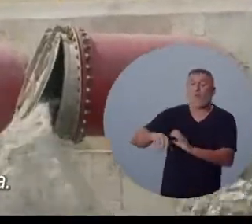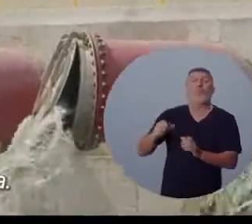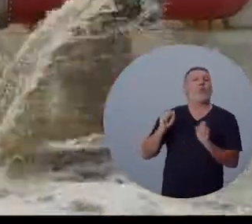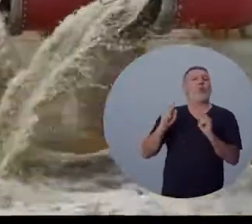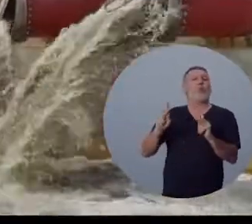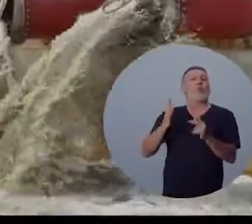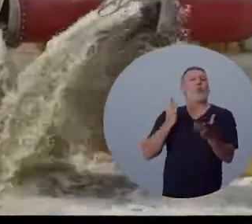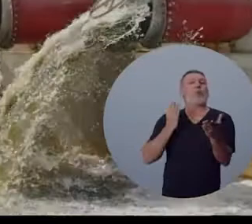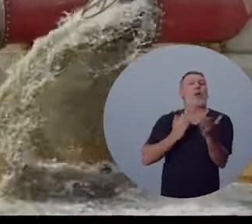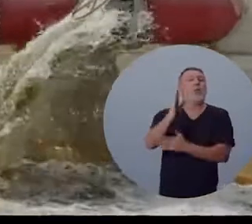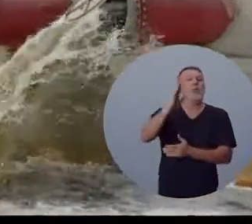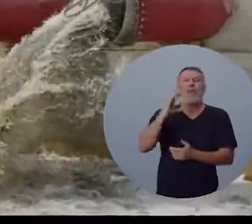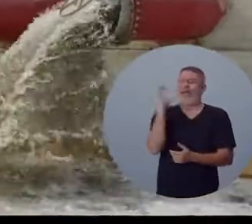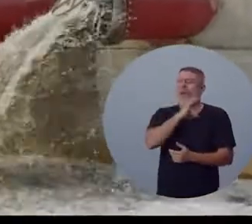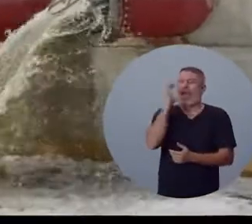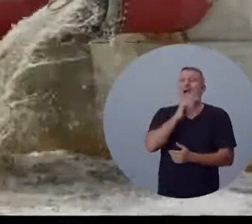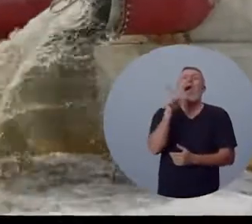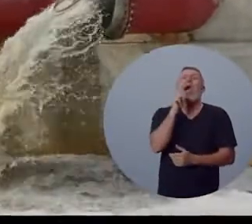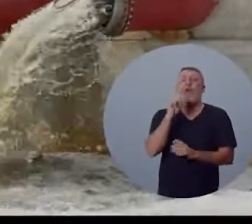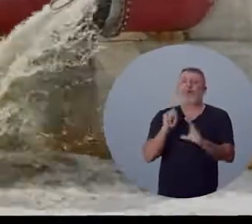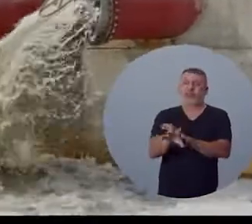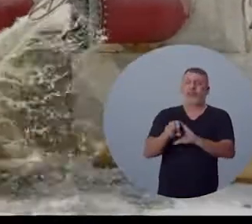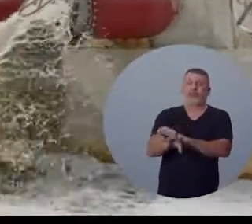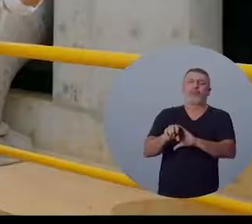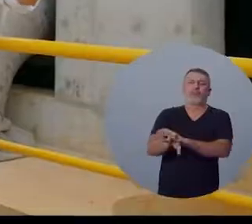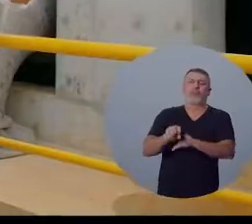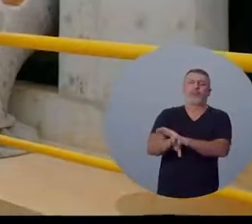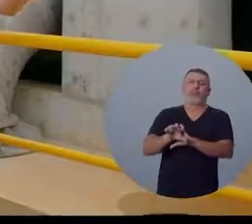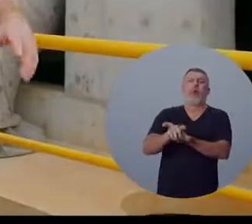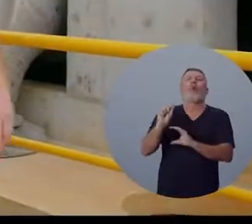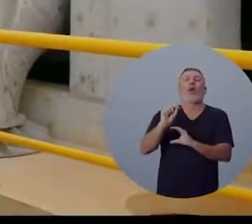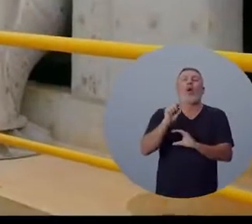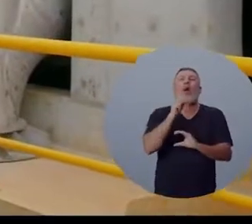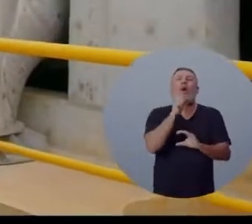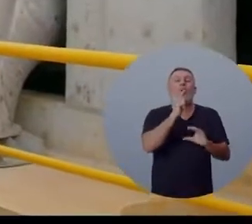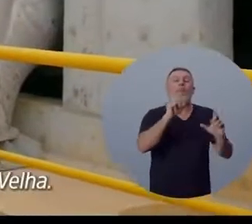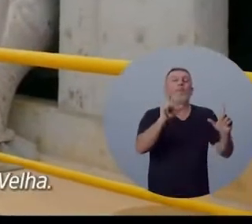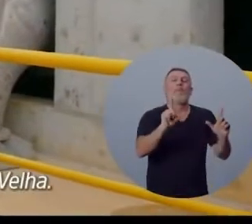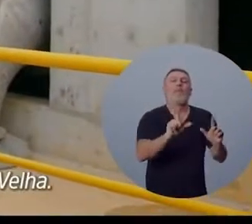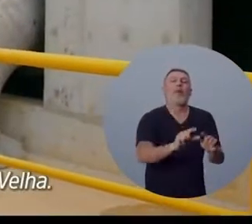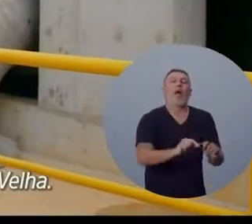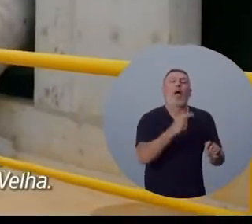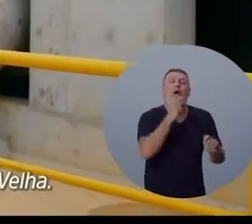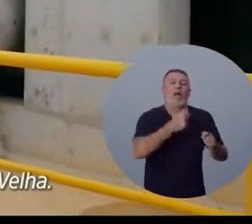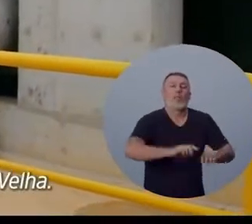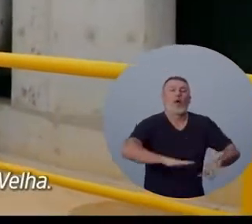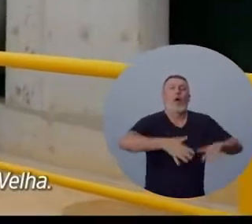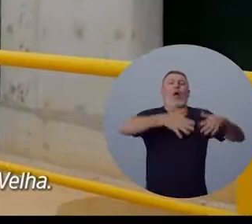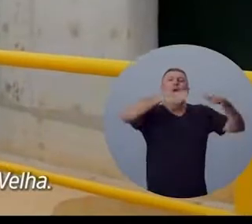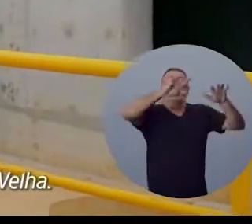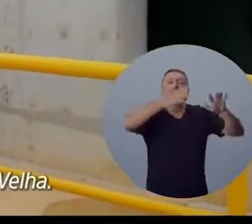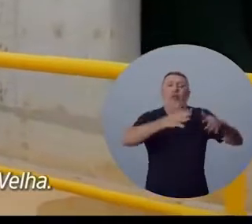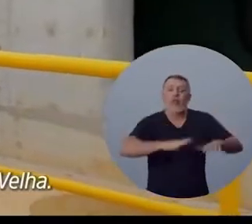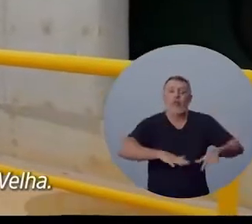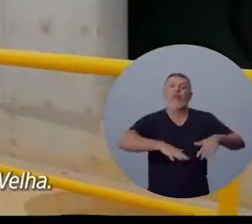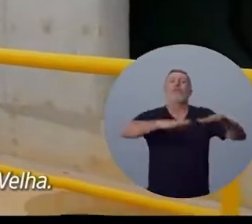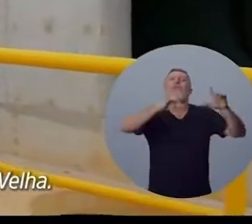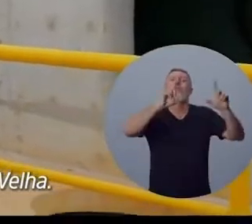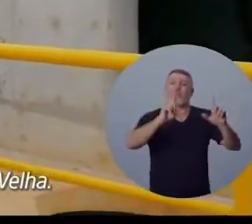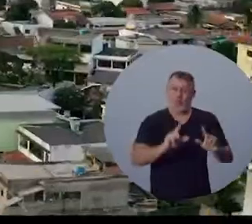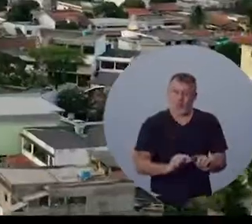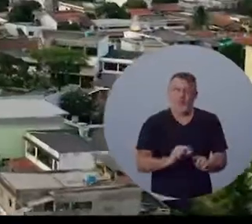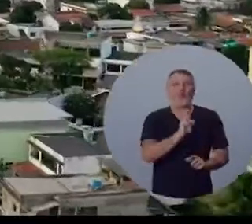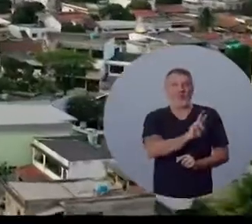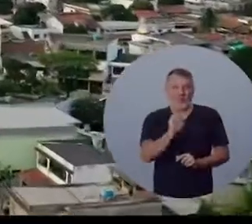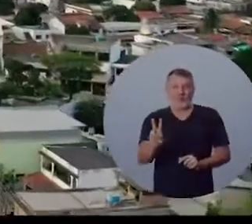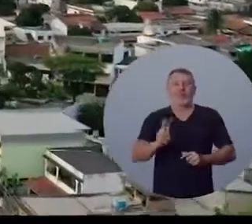Marilândia. É isso, é velocidade para a água sair, para a gente poder diminuir muito o problema das inundações aqui na cidade de